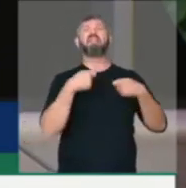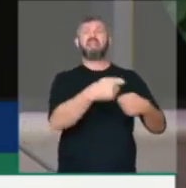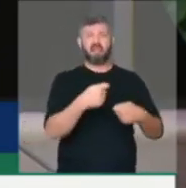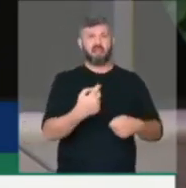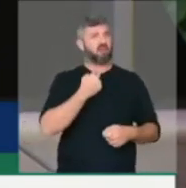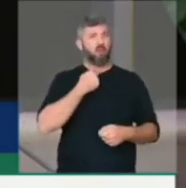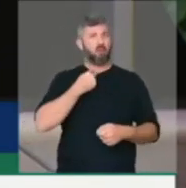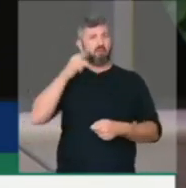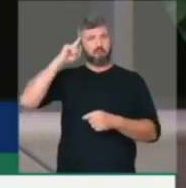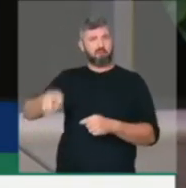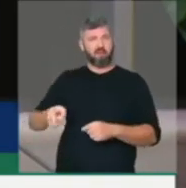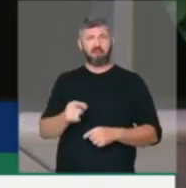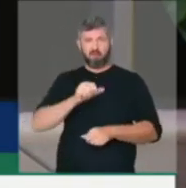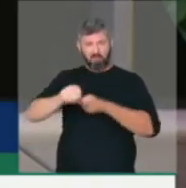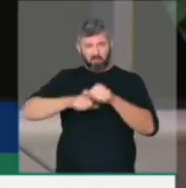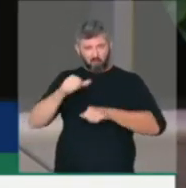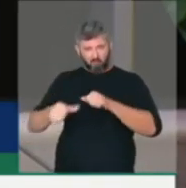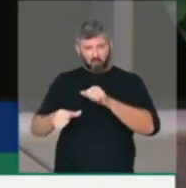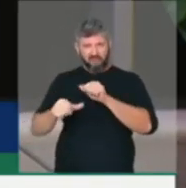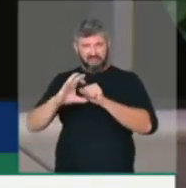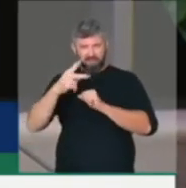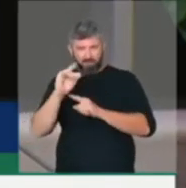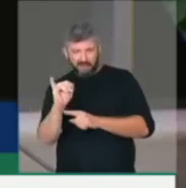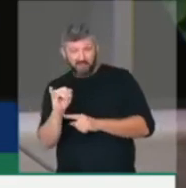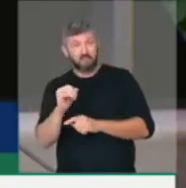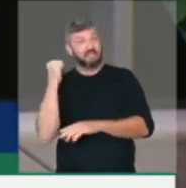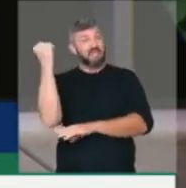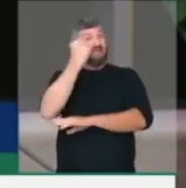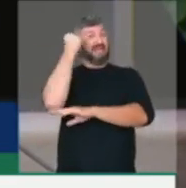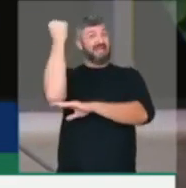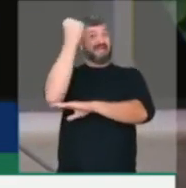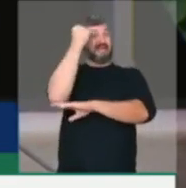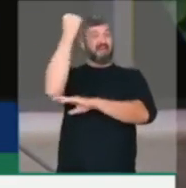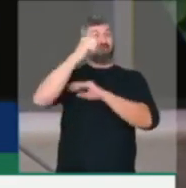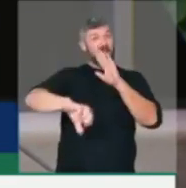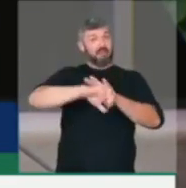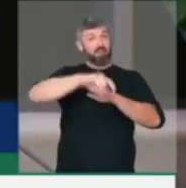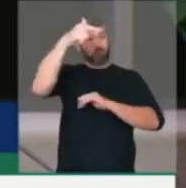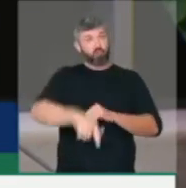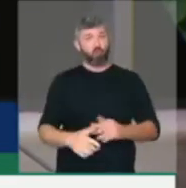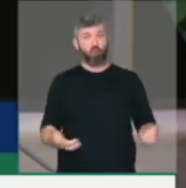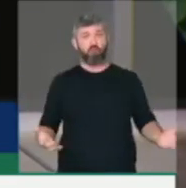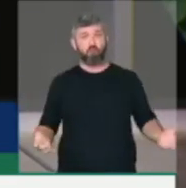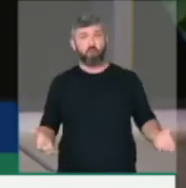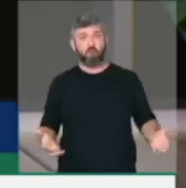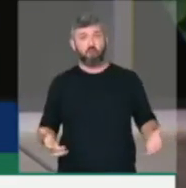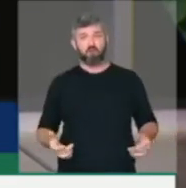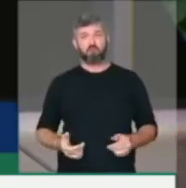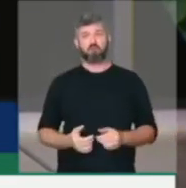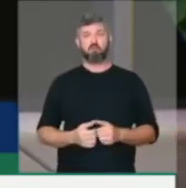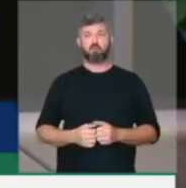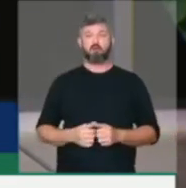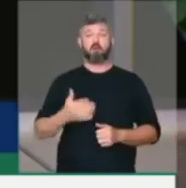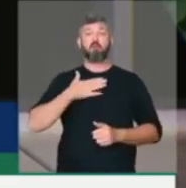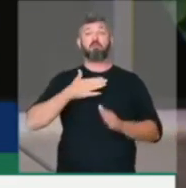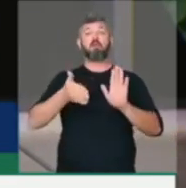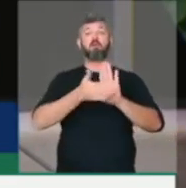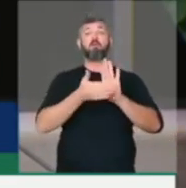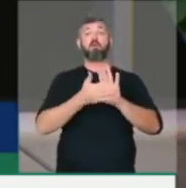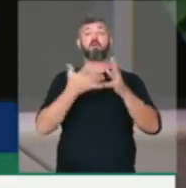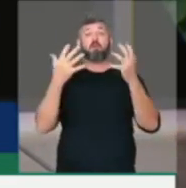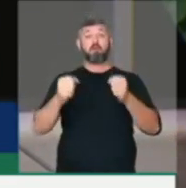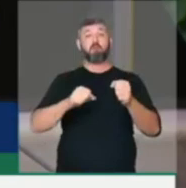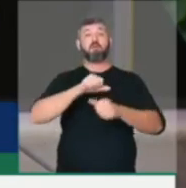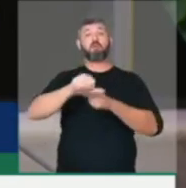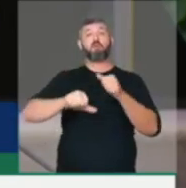Não pode querer mudar o conteúdo de uma CPI. muito grave. É mais um crime cometido. Então, a proposta aqui, gente, é que a gente transforme